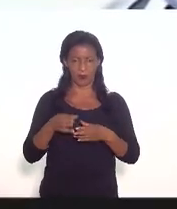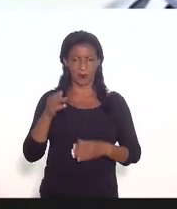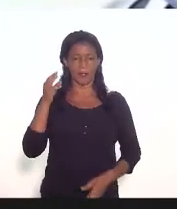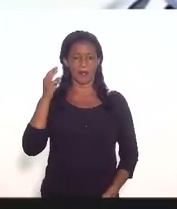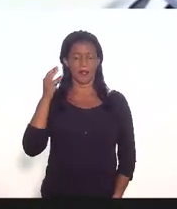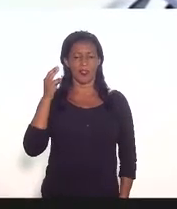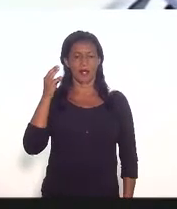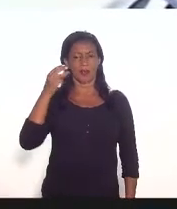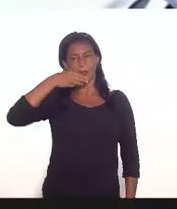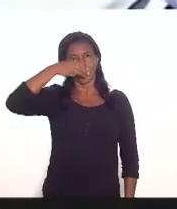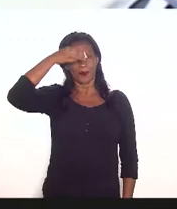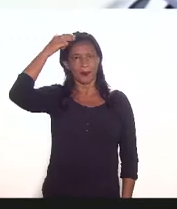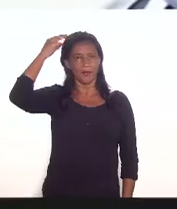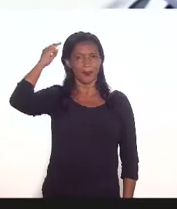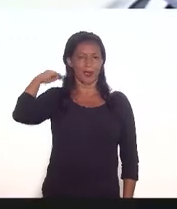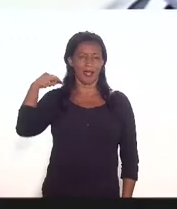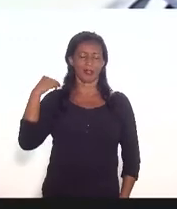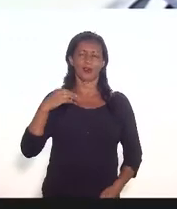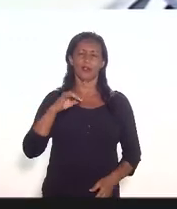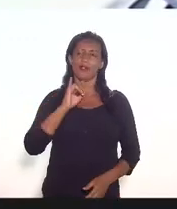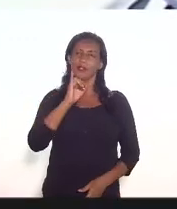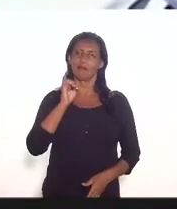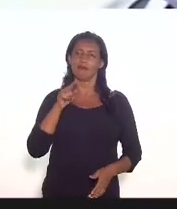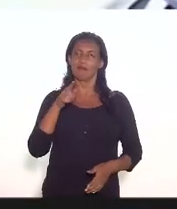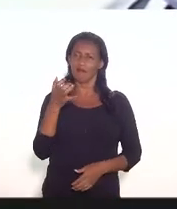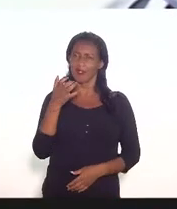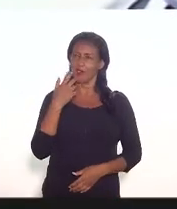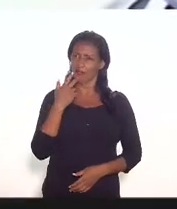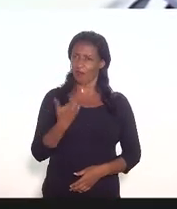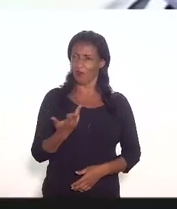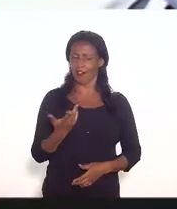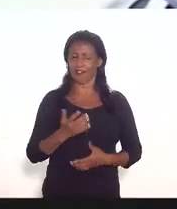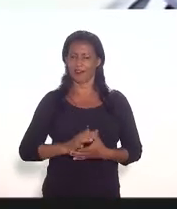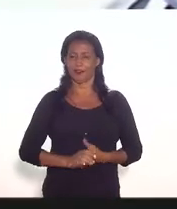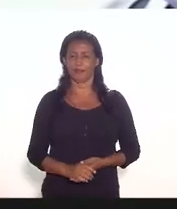Pacheco se quer fazer uso da palavra